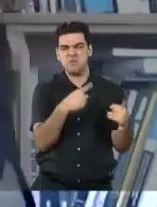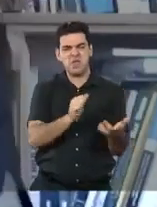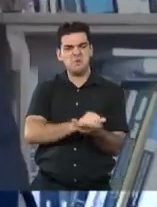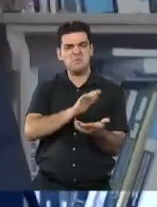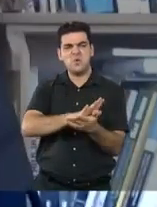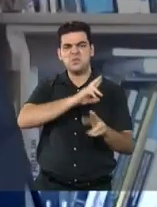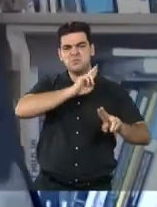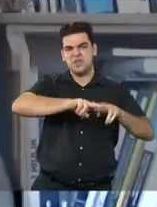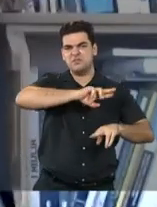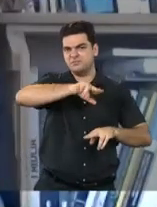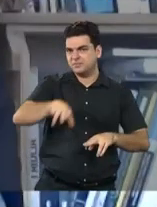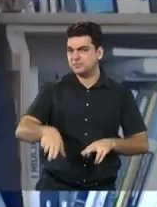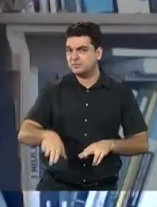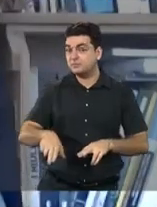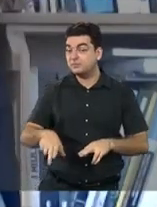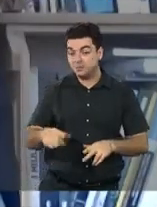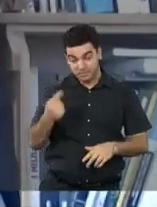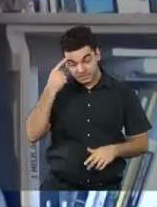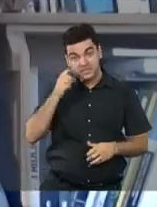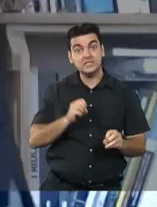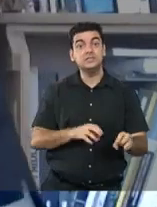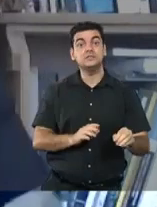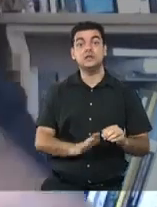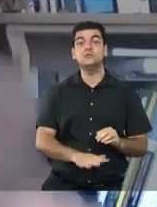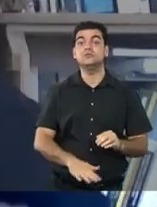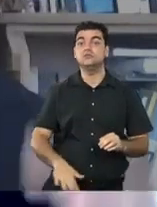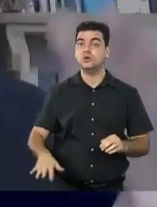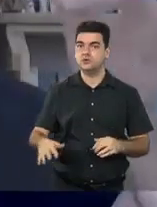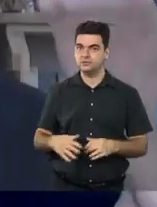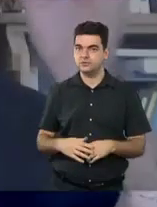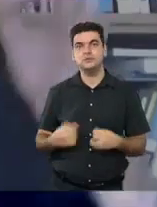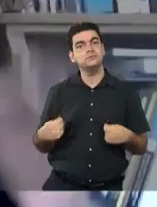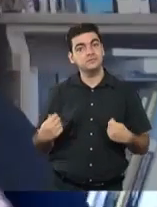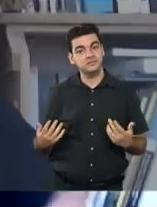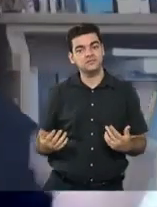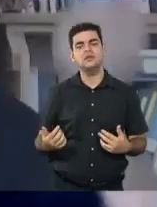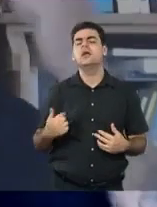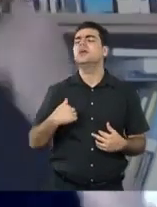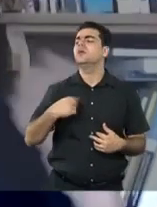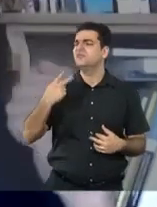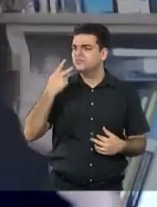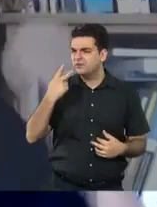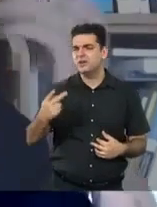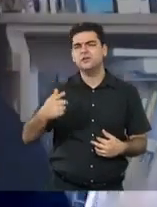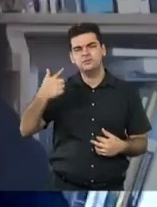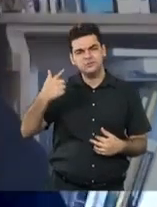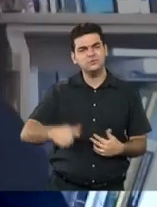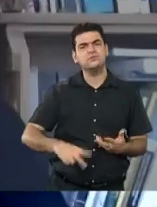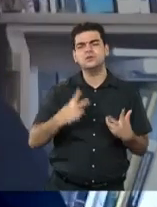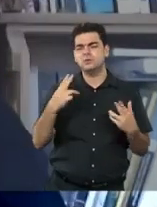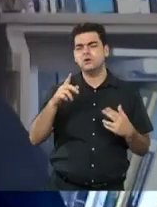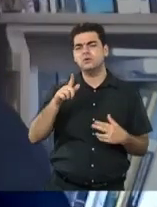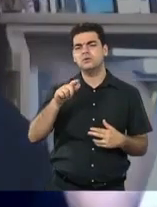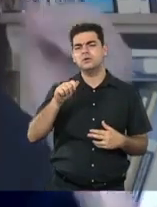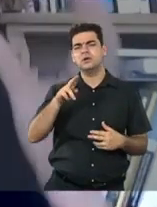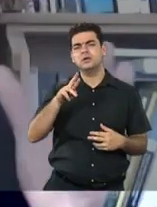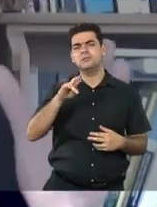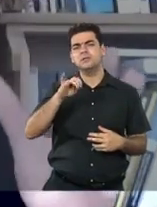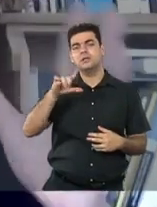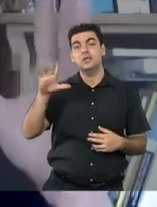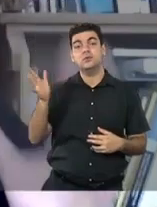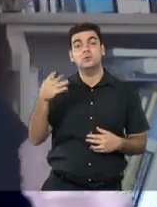questão da diversidade em sala de aula, né, eu toda minha fala eu sempre digo e retomo aquela fala do Gabriel Pensador,